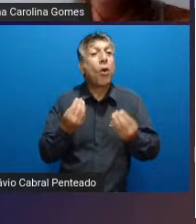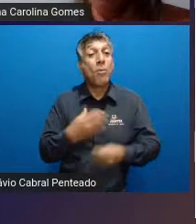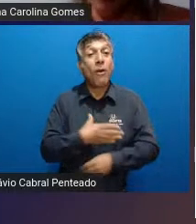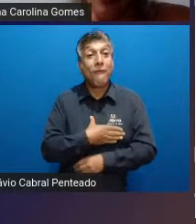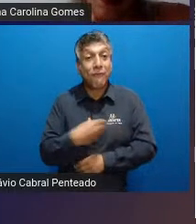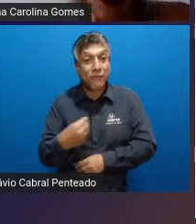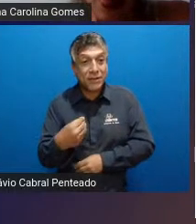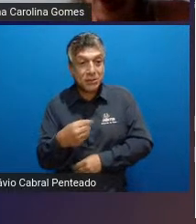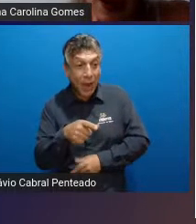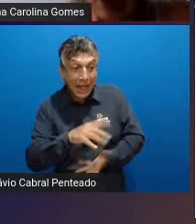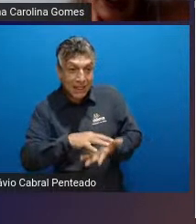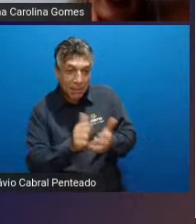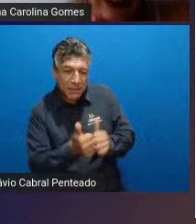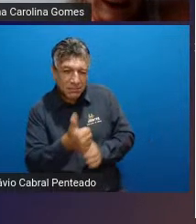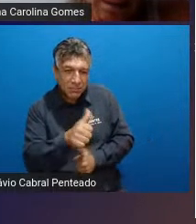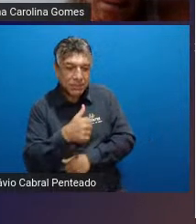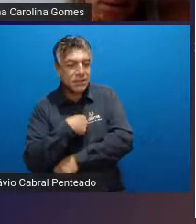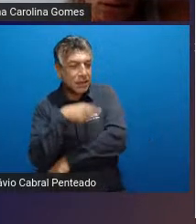estava se adaptando